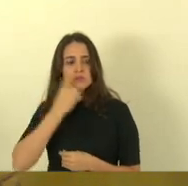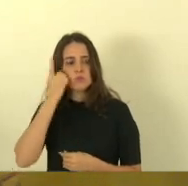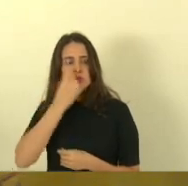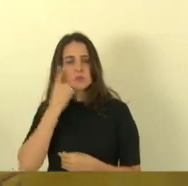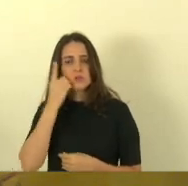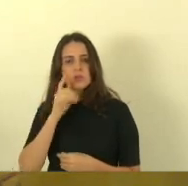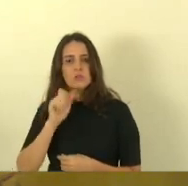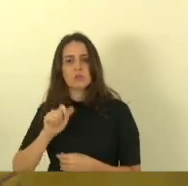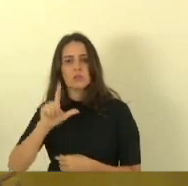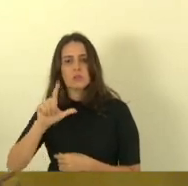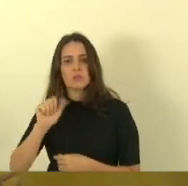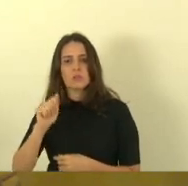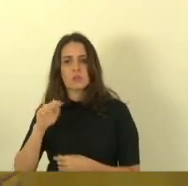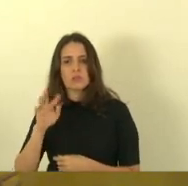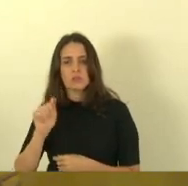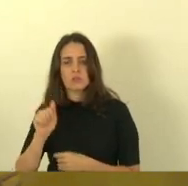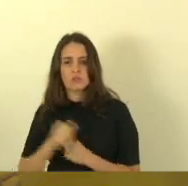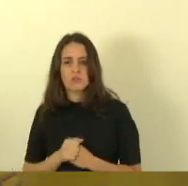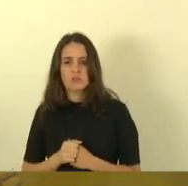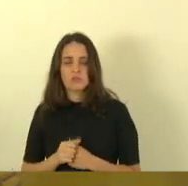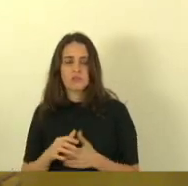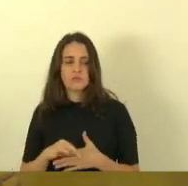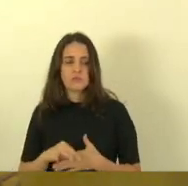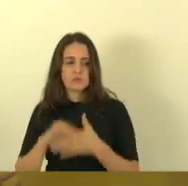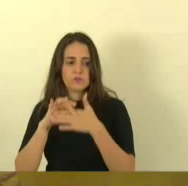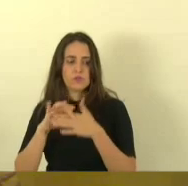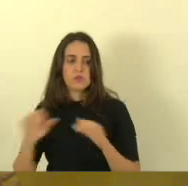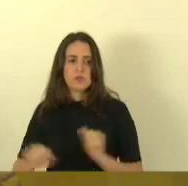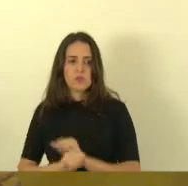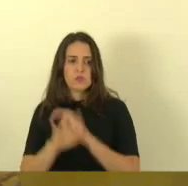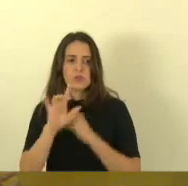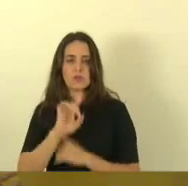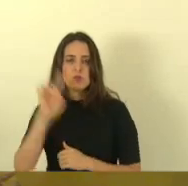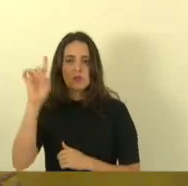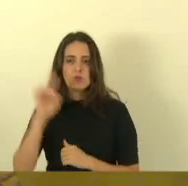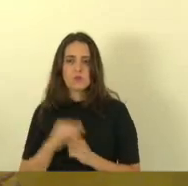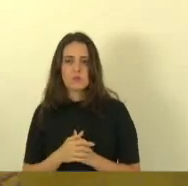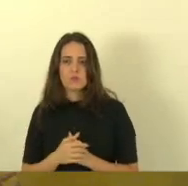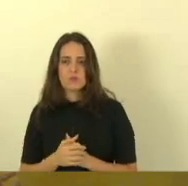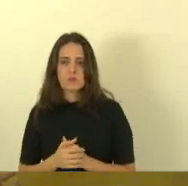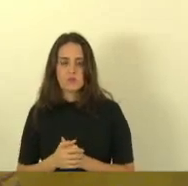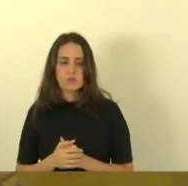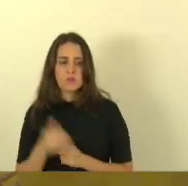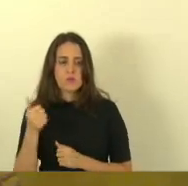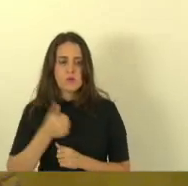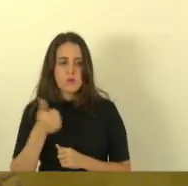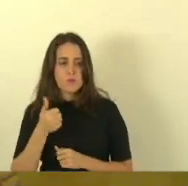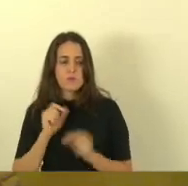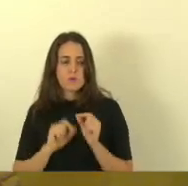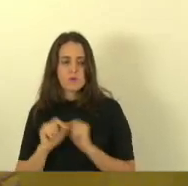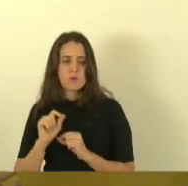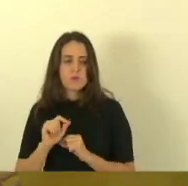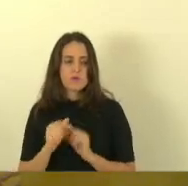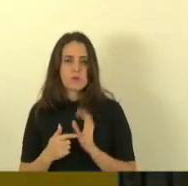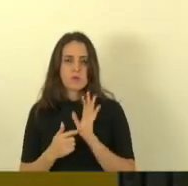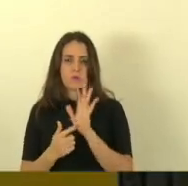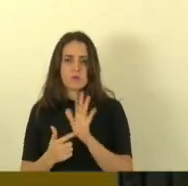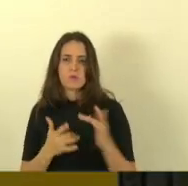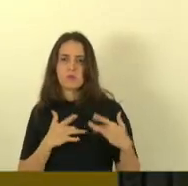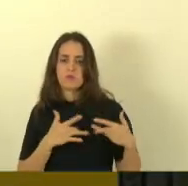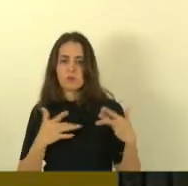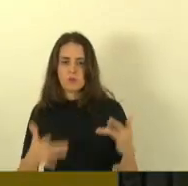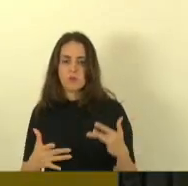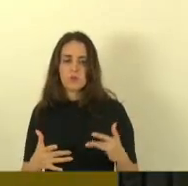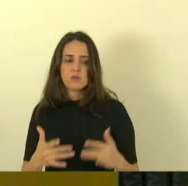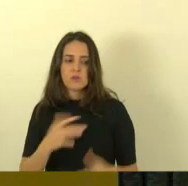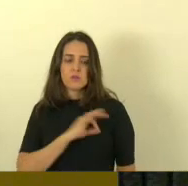Alcântara nosso líder presidente glória a Deus amém primeiro aqui quero demonstrar minha solidariedade aos